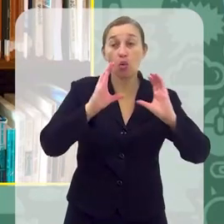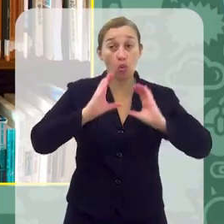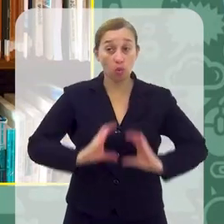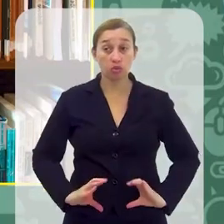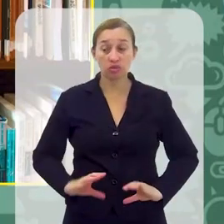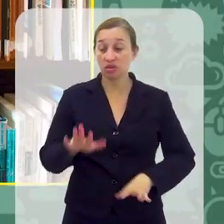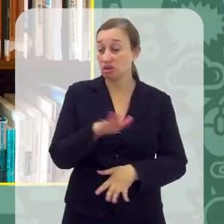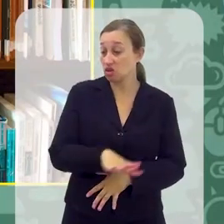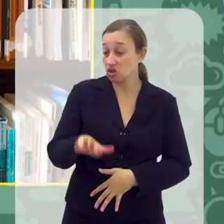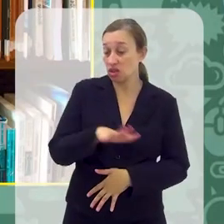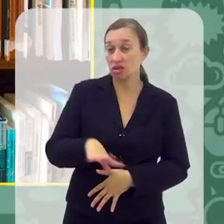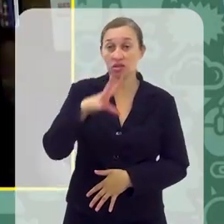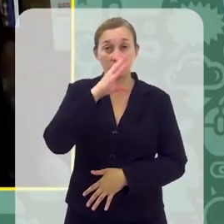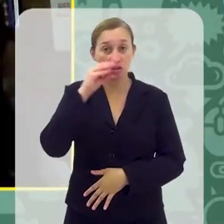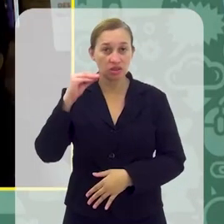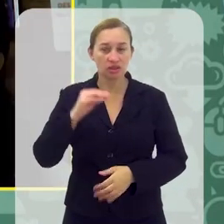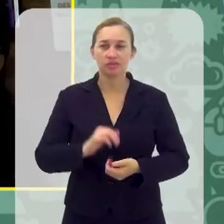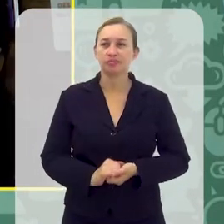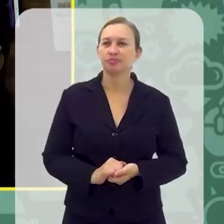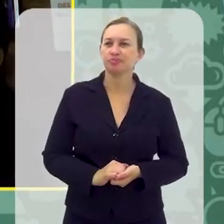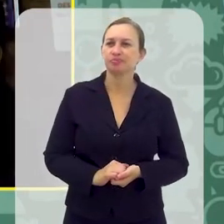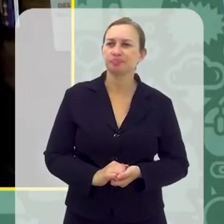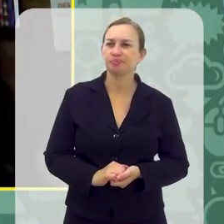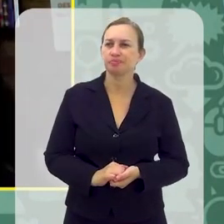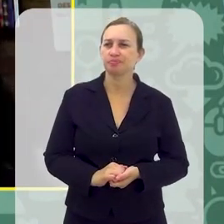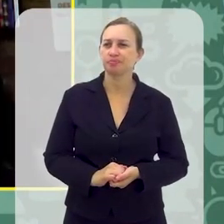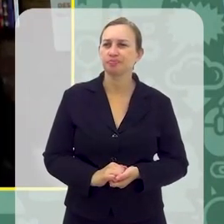comportamento das crianças e adolescentes?